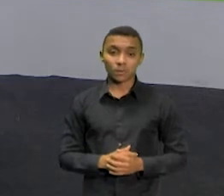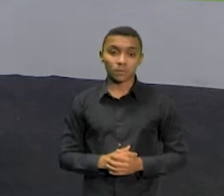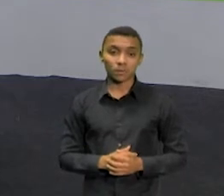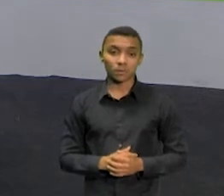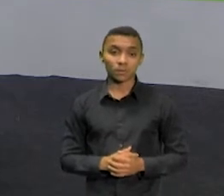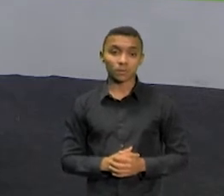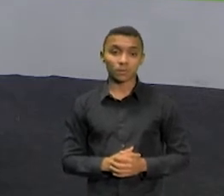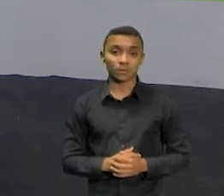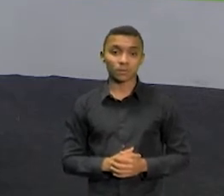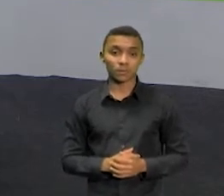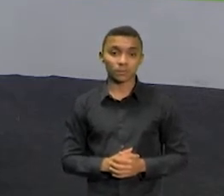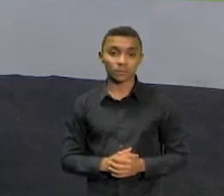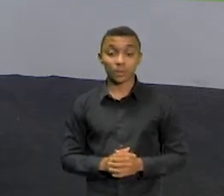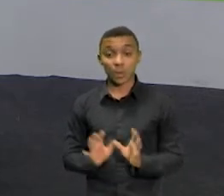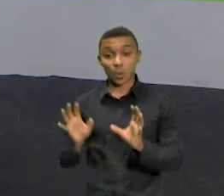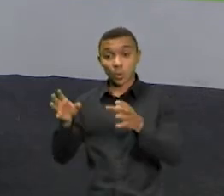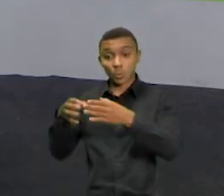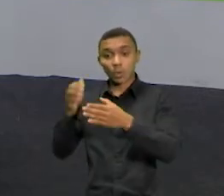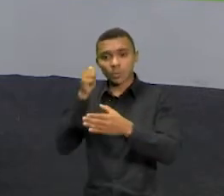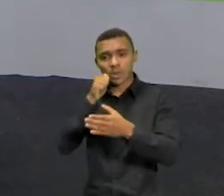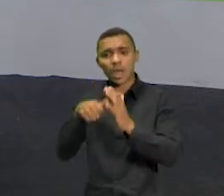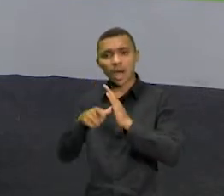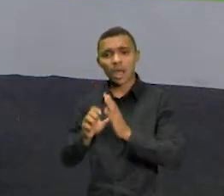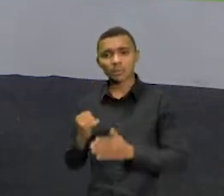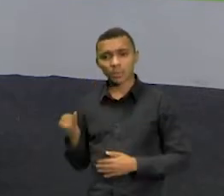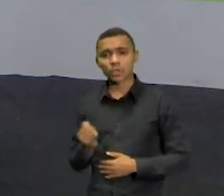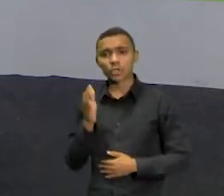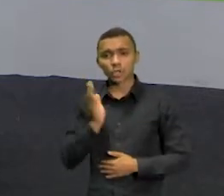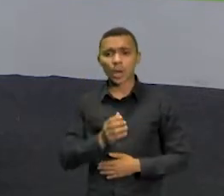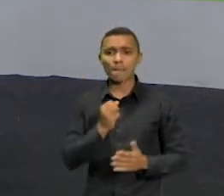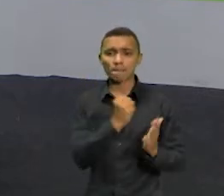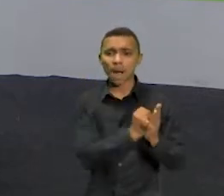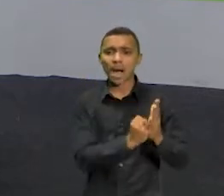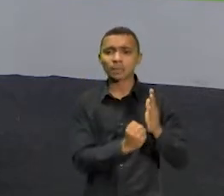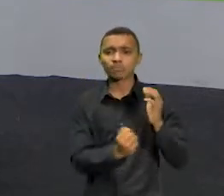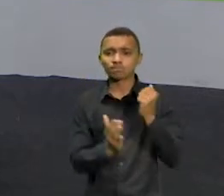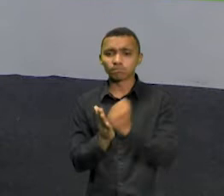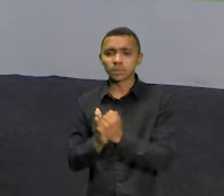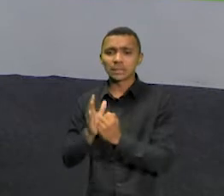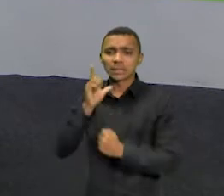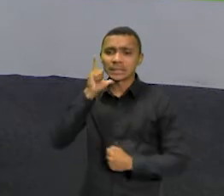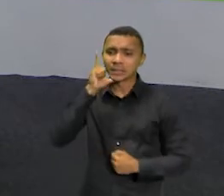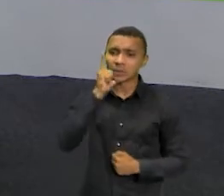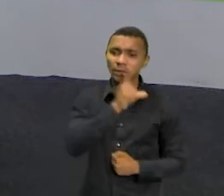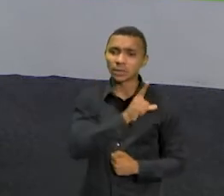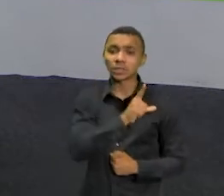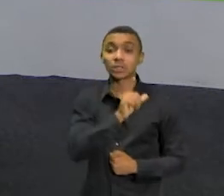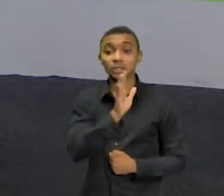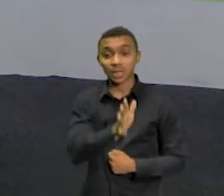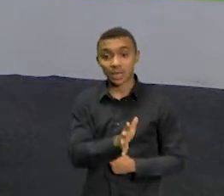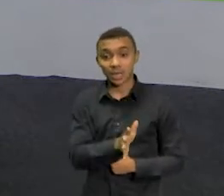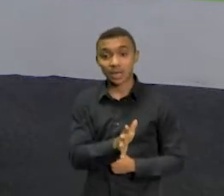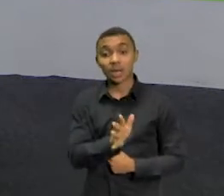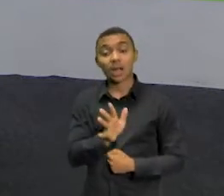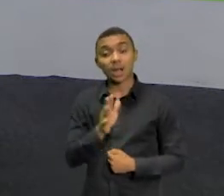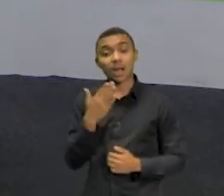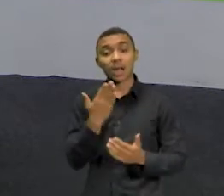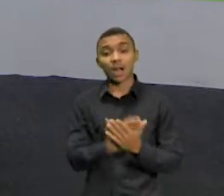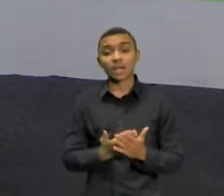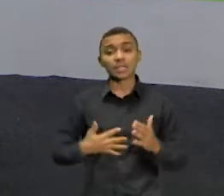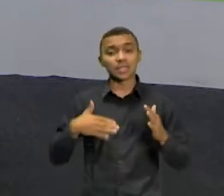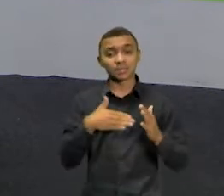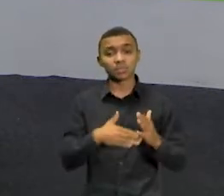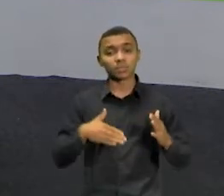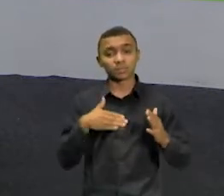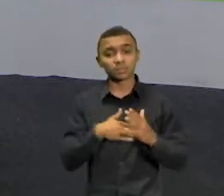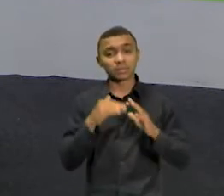As mulheres tiveram importantes conquistas ao longo de décadas, mas ainda enfrentam desafios diários. Em boa parte do